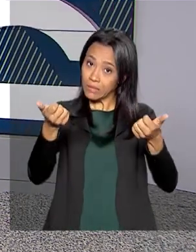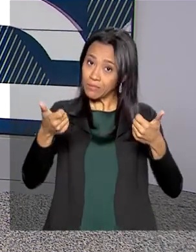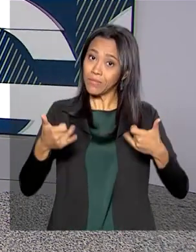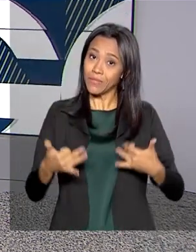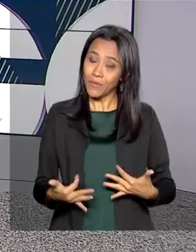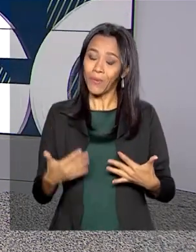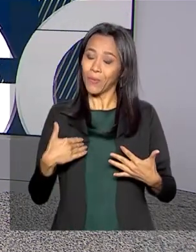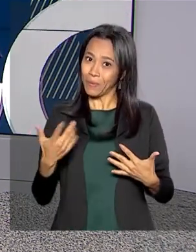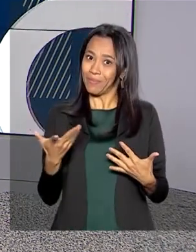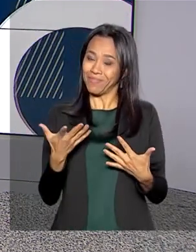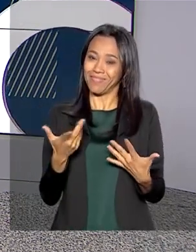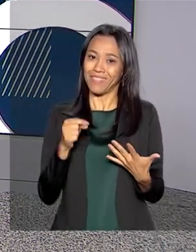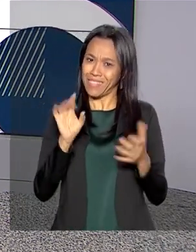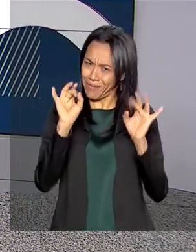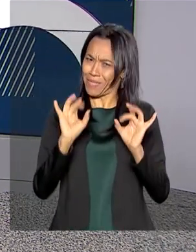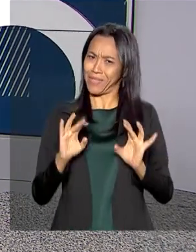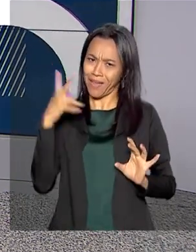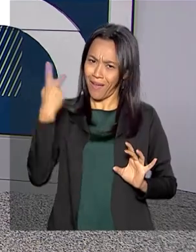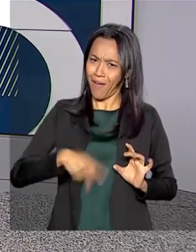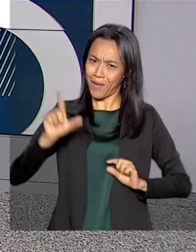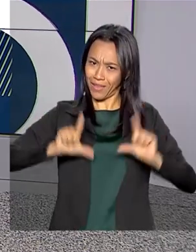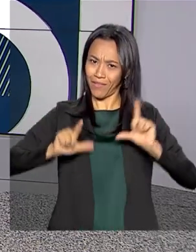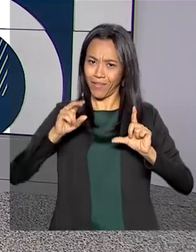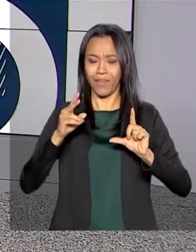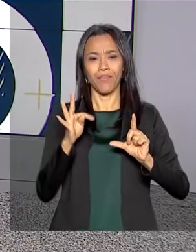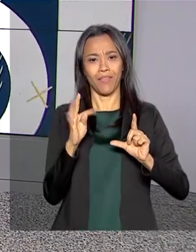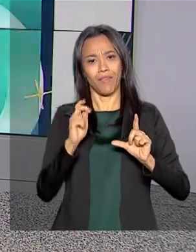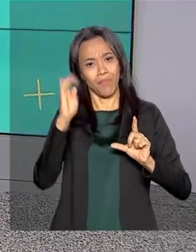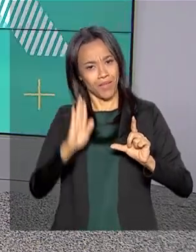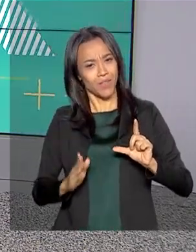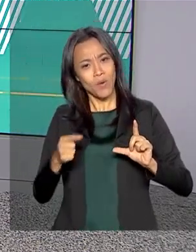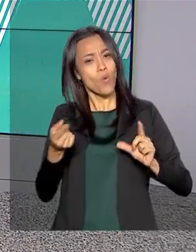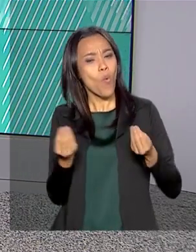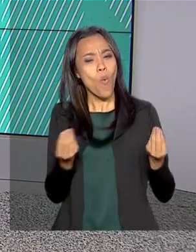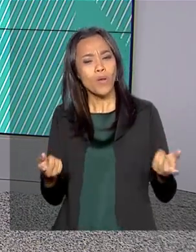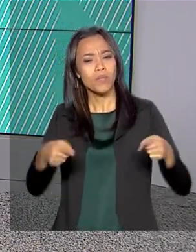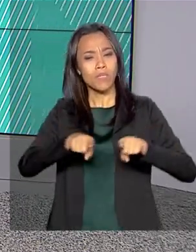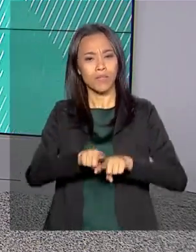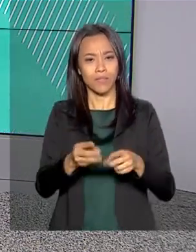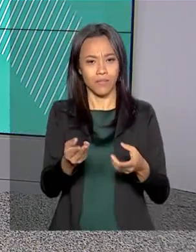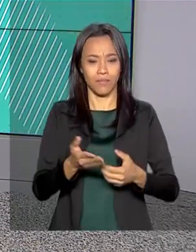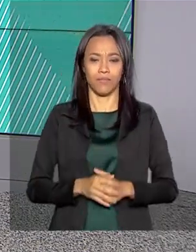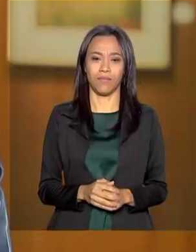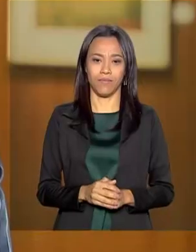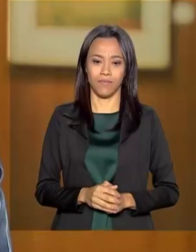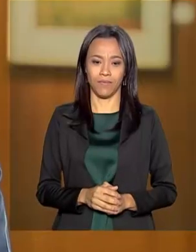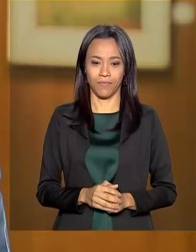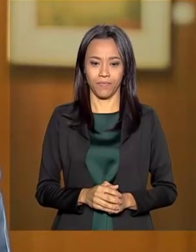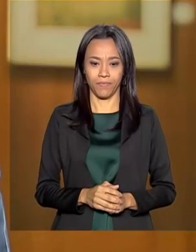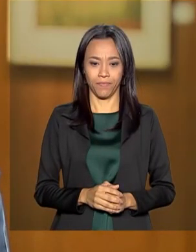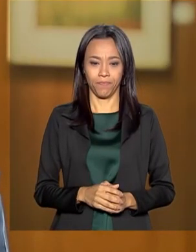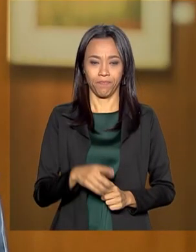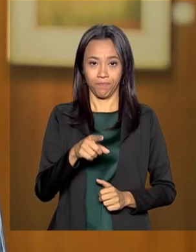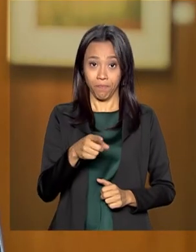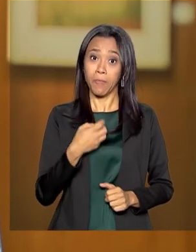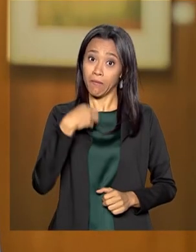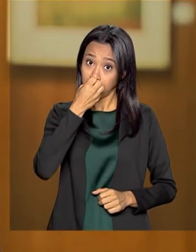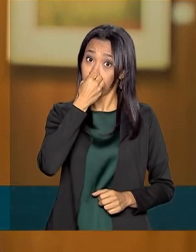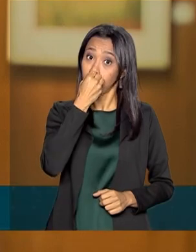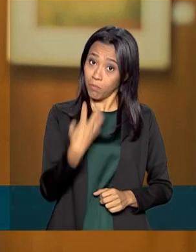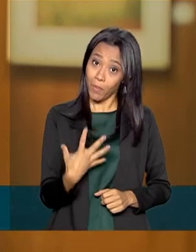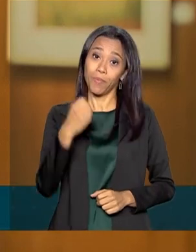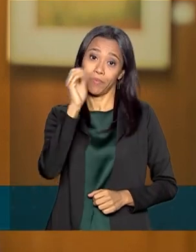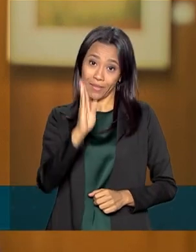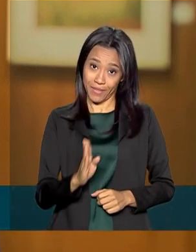exclusividade à nossa equipe sobre os benefícios dessa parceria com os europeus. Ele vai ser muito bom para o